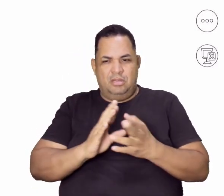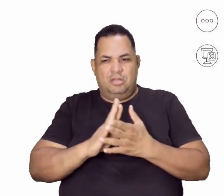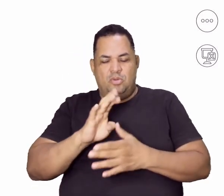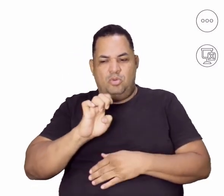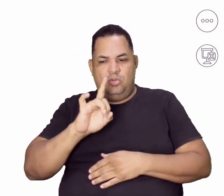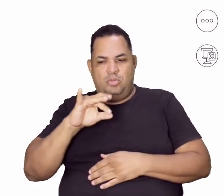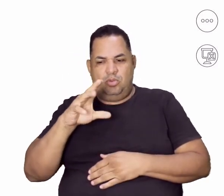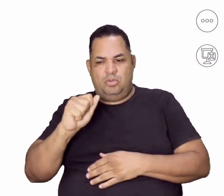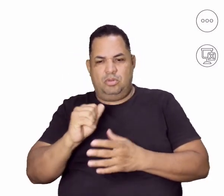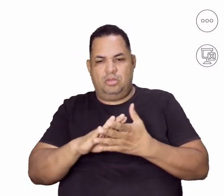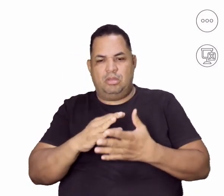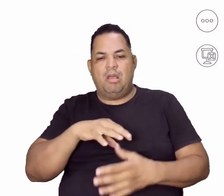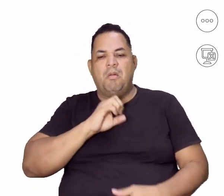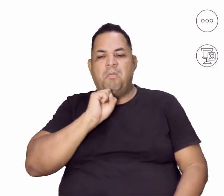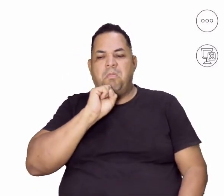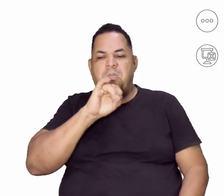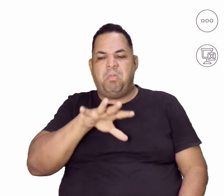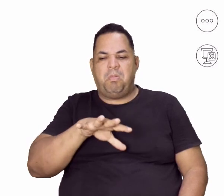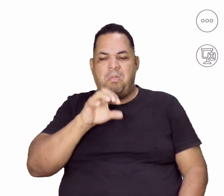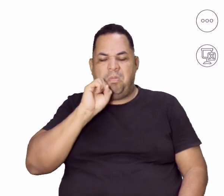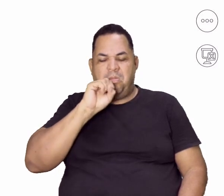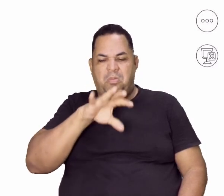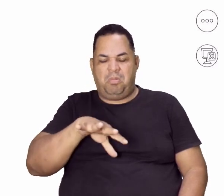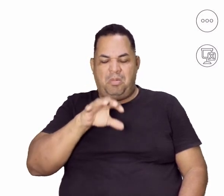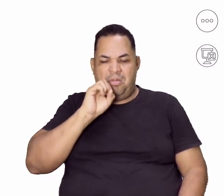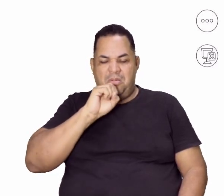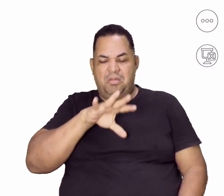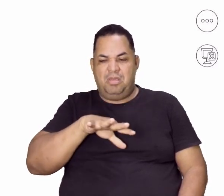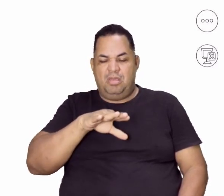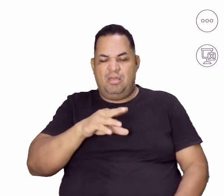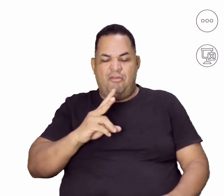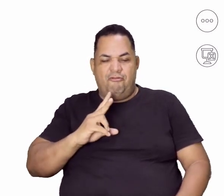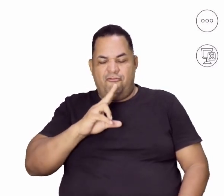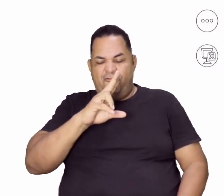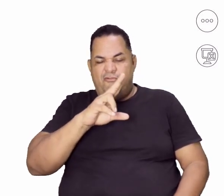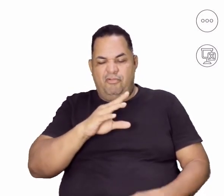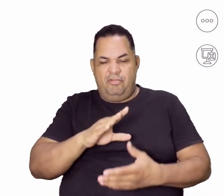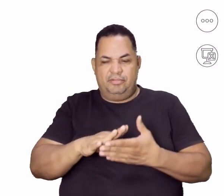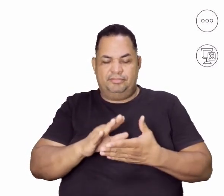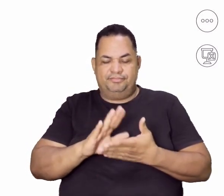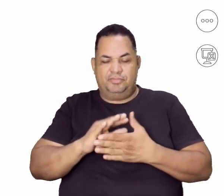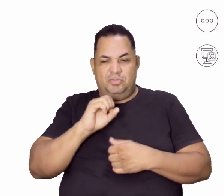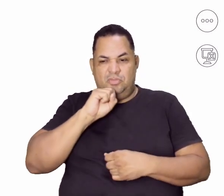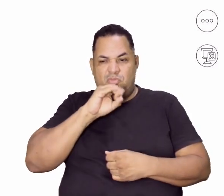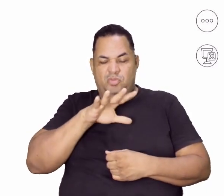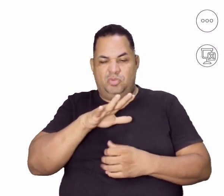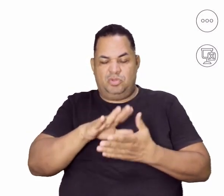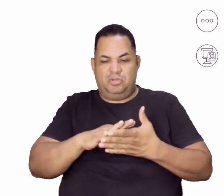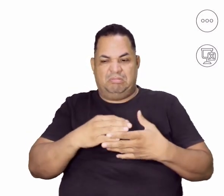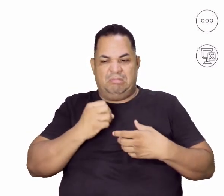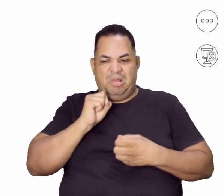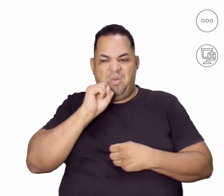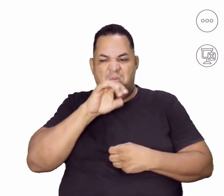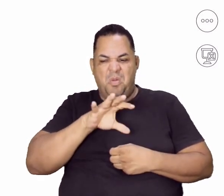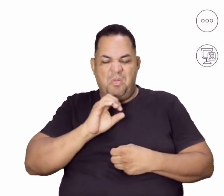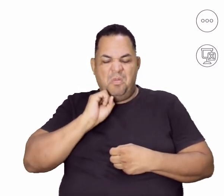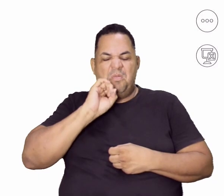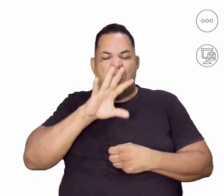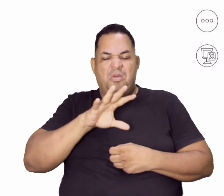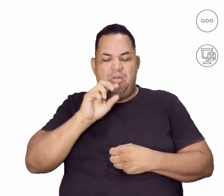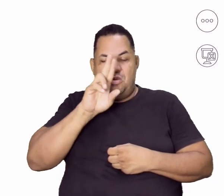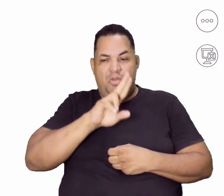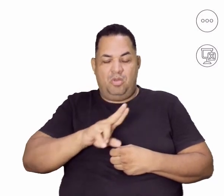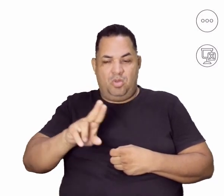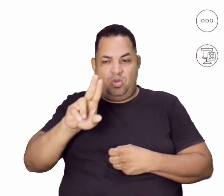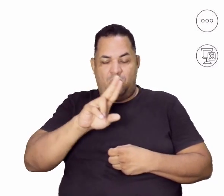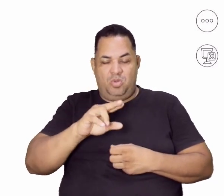e o vômito, tá? Ela força esse vômito, força a expelir esse alimento. E o uso